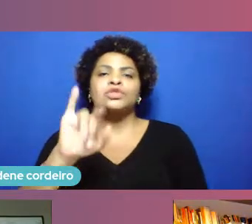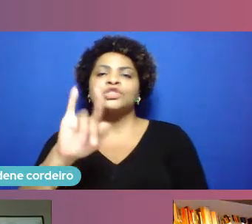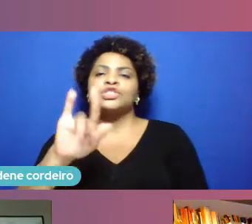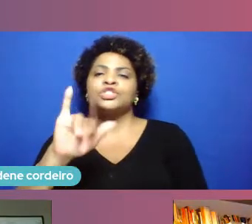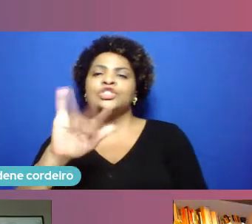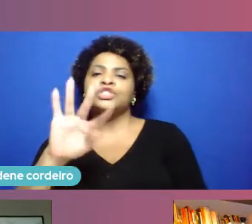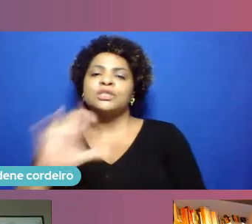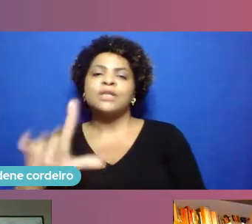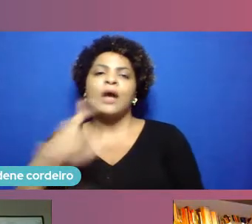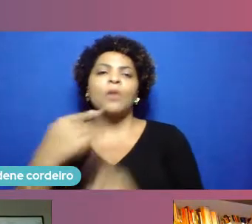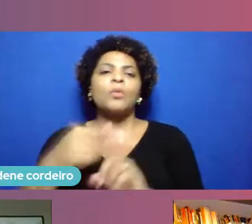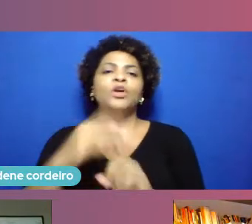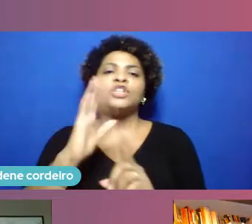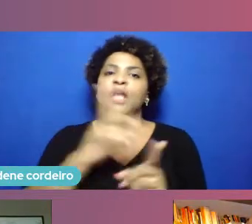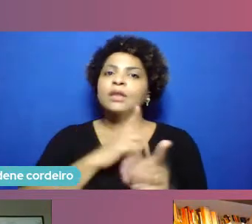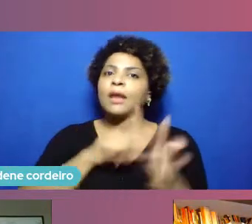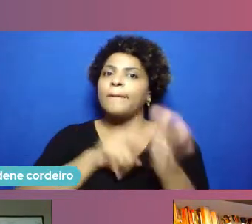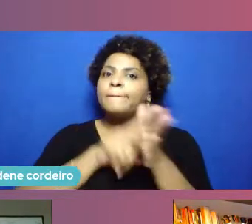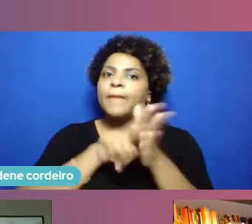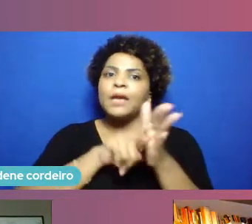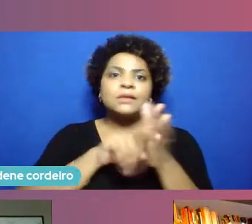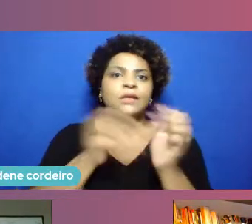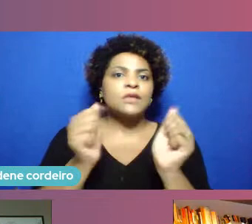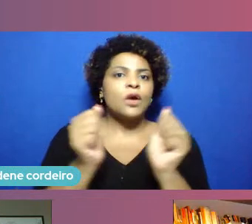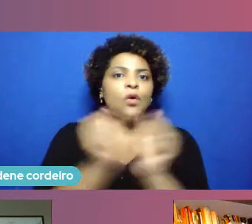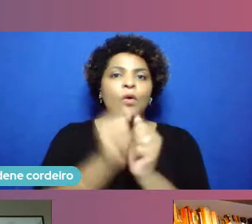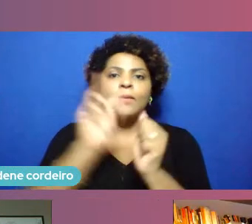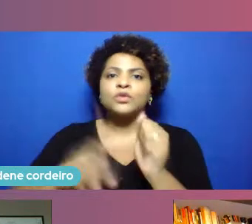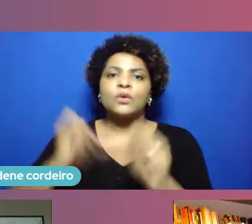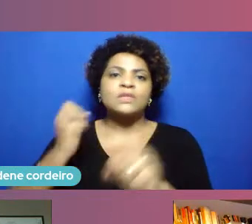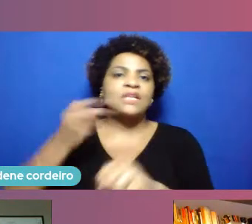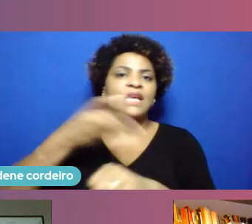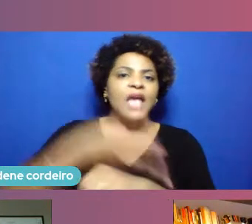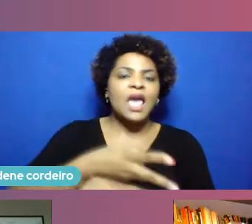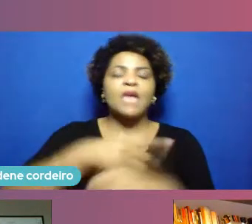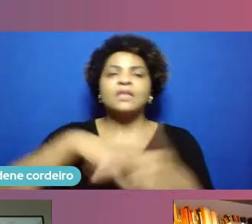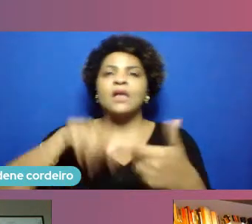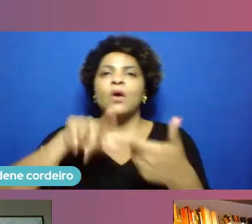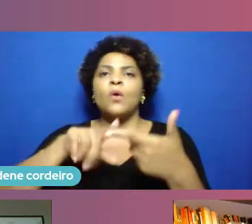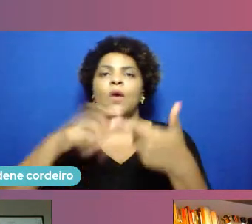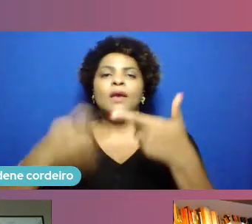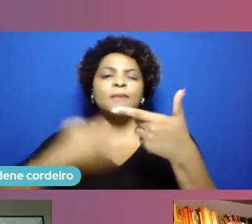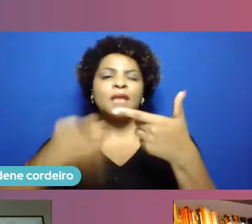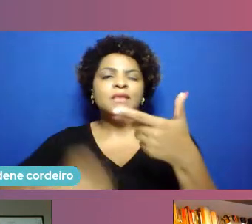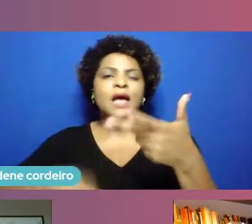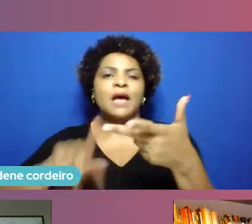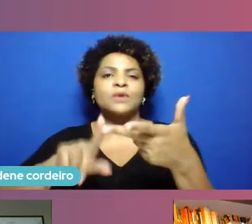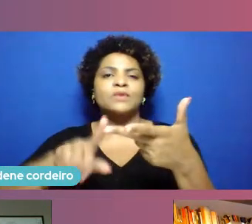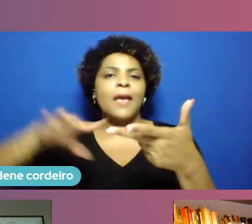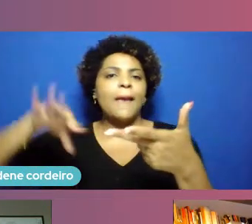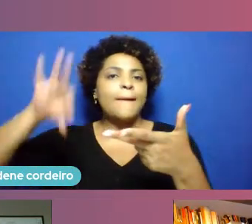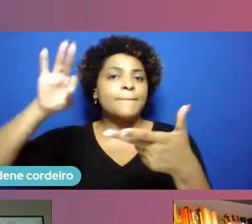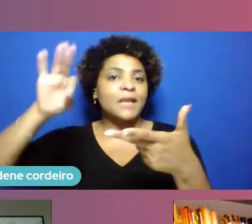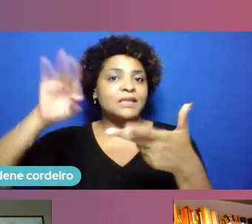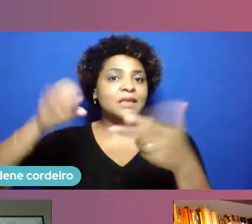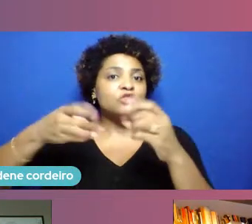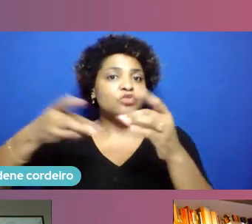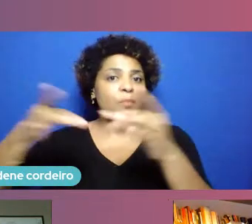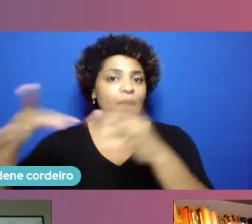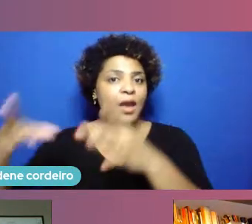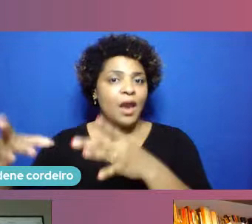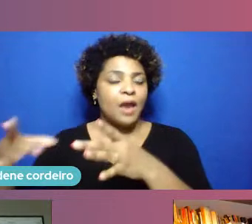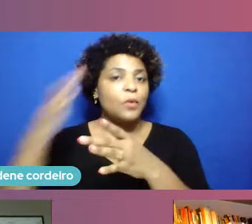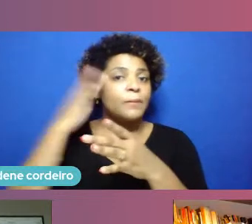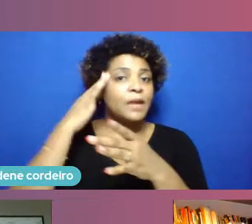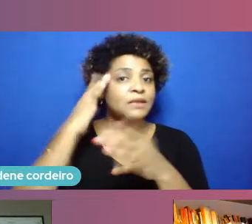egressos e com empresários e com representantes diversos do mercado para saber que os estudantes que saem dessa